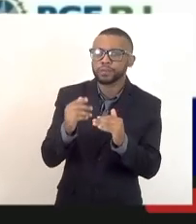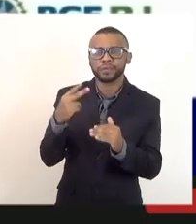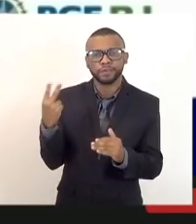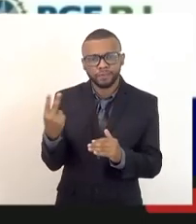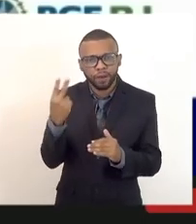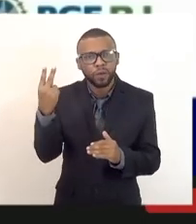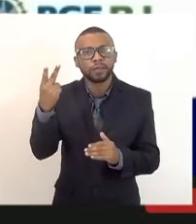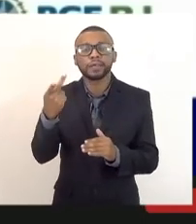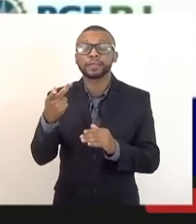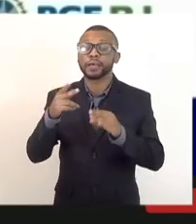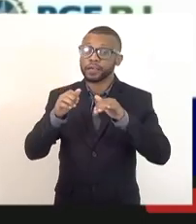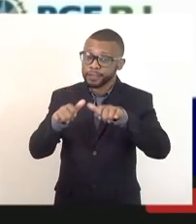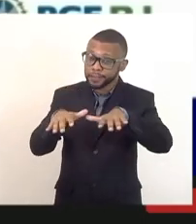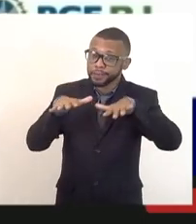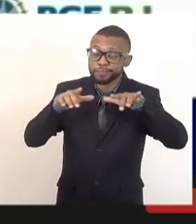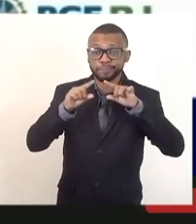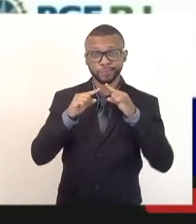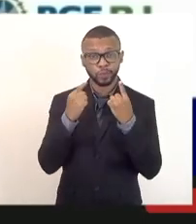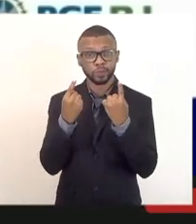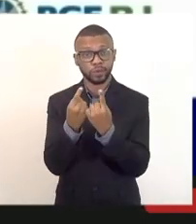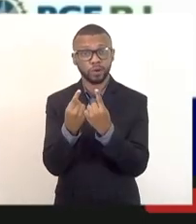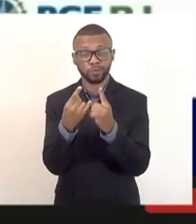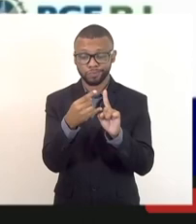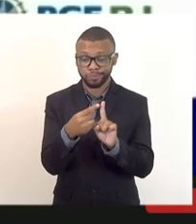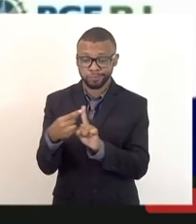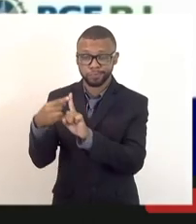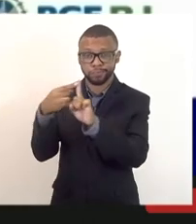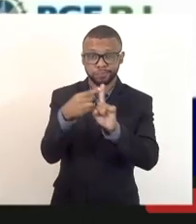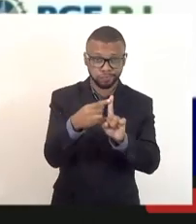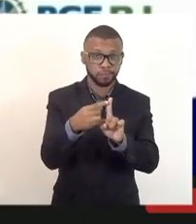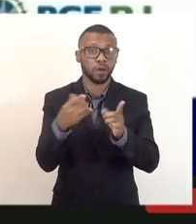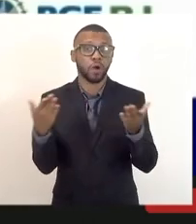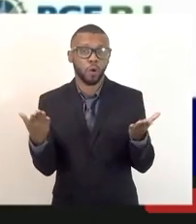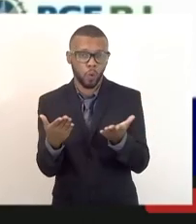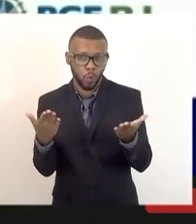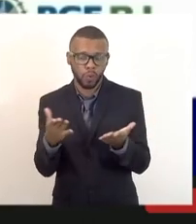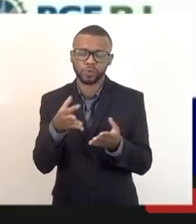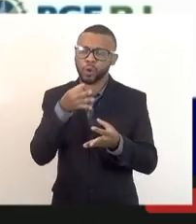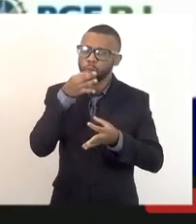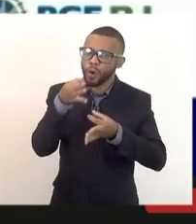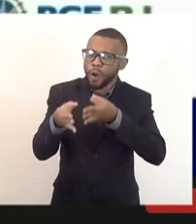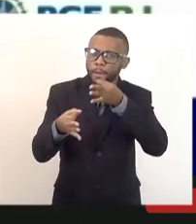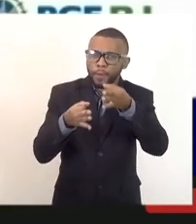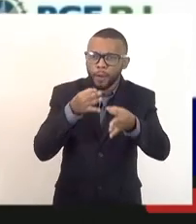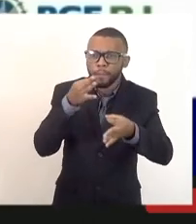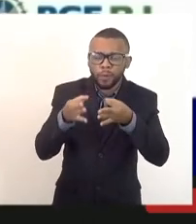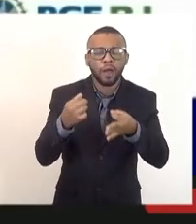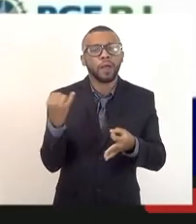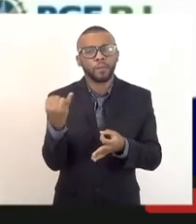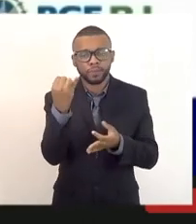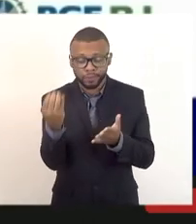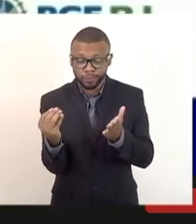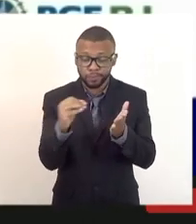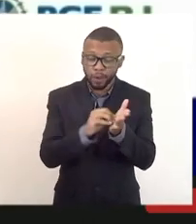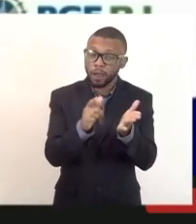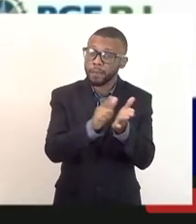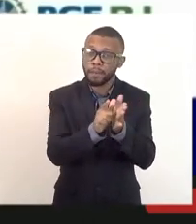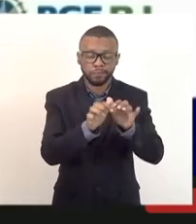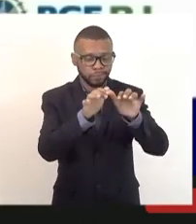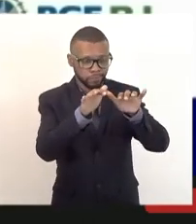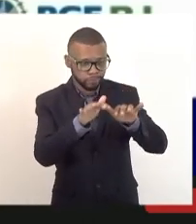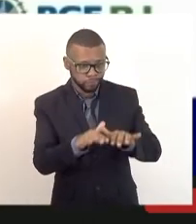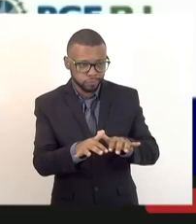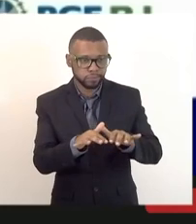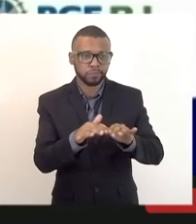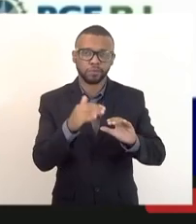reunião, essa própria audiência que a está tendo hoje. Cole todos os argumentos, fruto disso, coloca isso no papel, manda para a gente, abre o C,